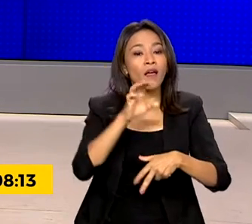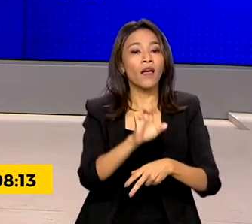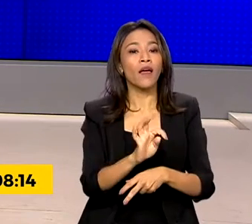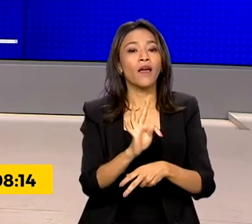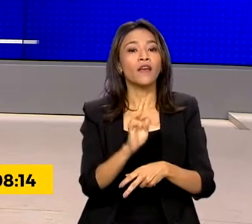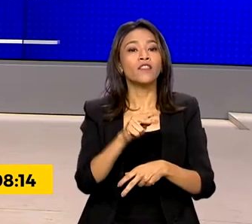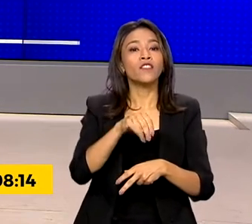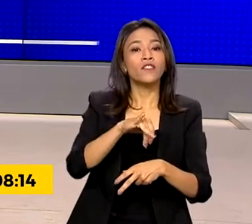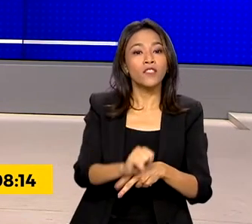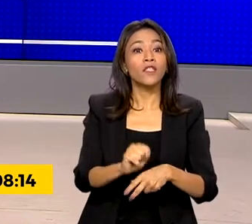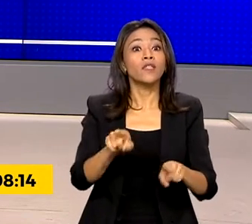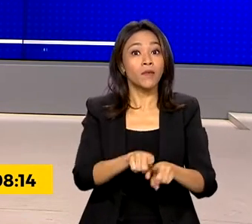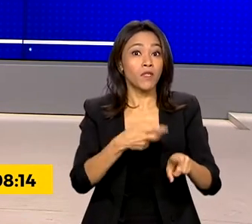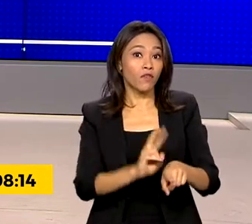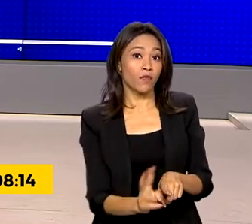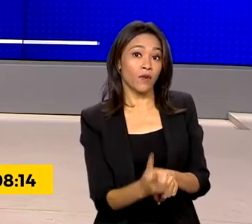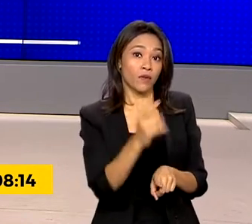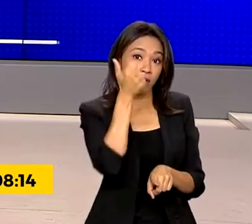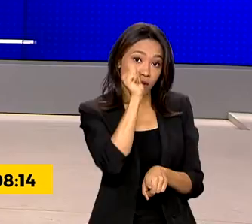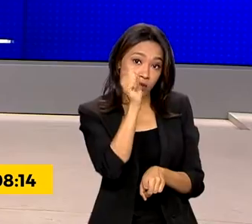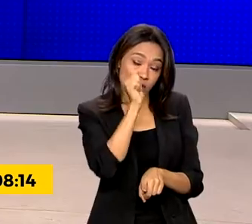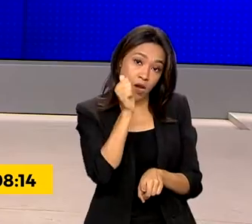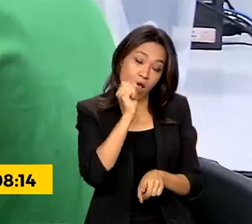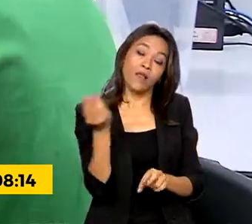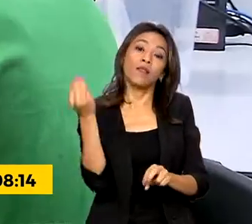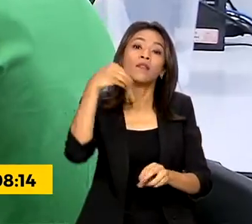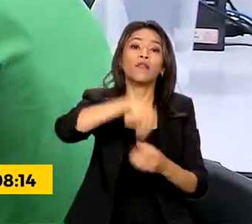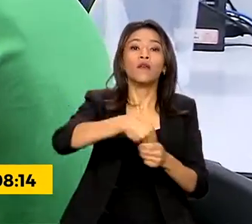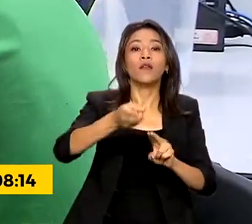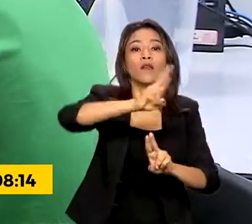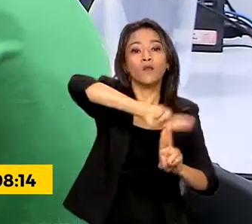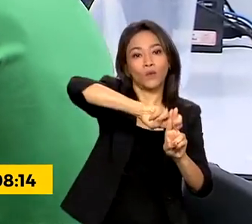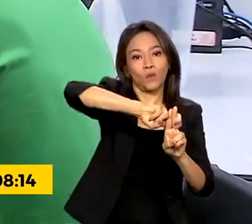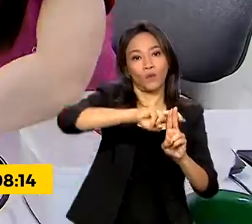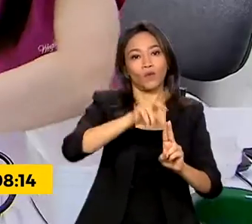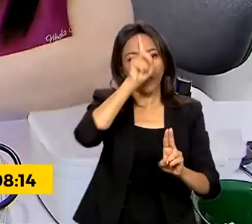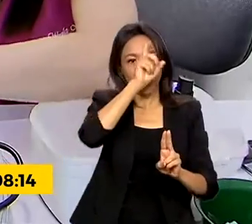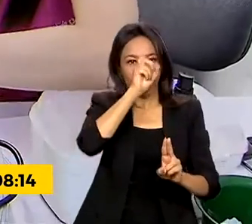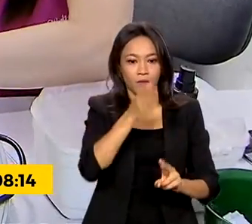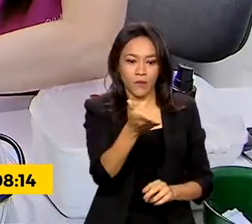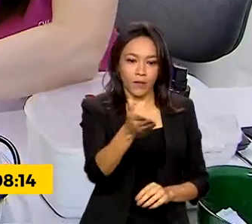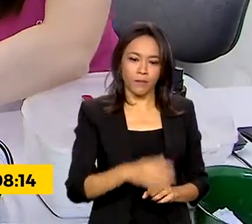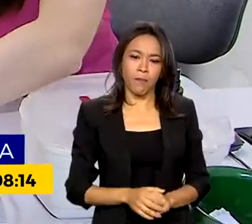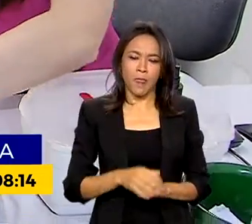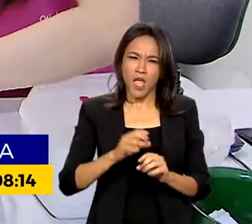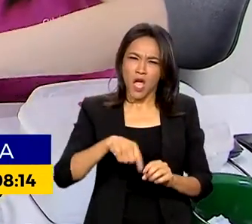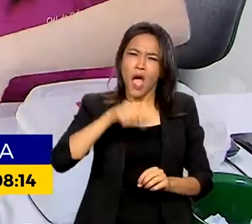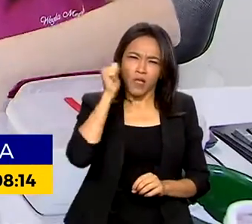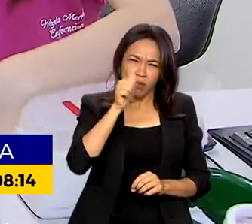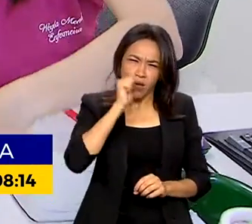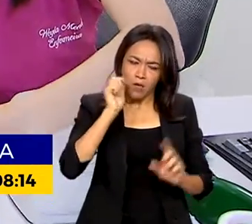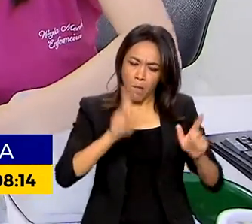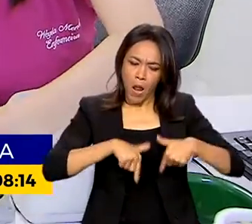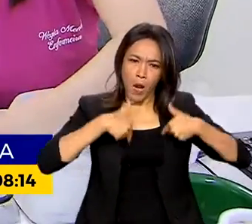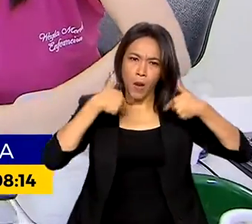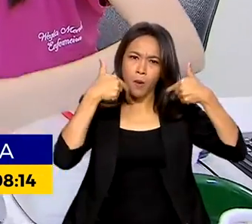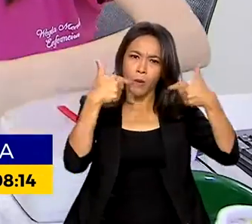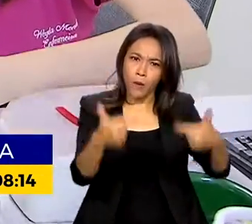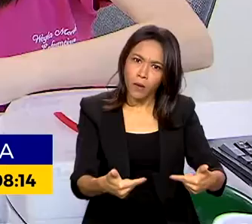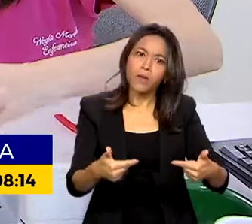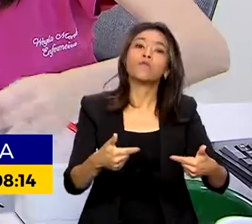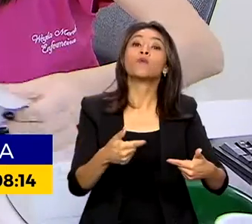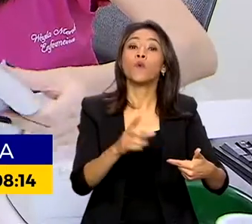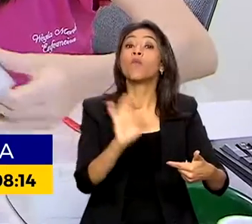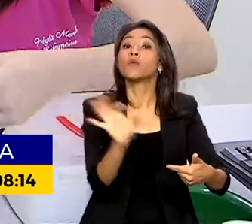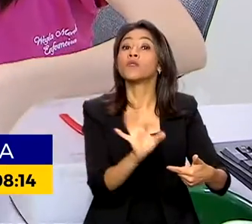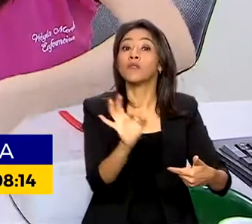da Mulher no Sistema Único de Saúde. Segundo o IBGE, a Força de Trabalho Feminina na Saúde corresponde